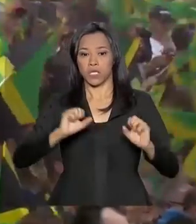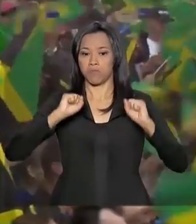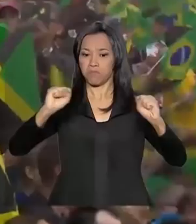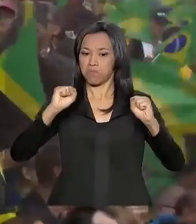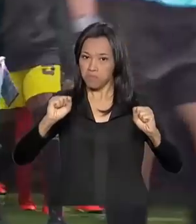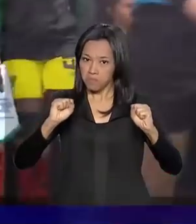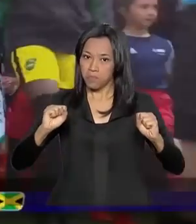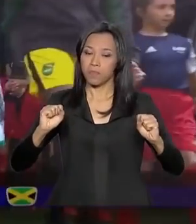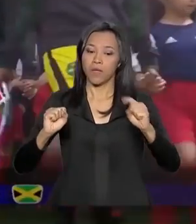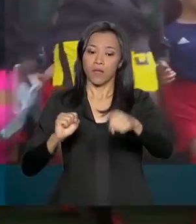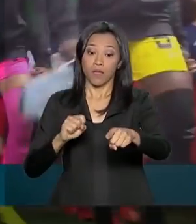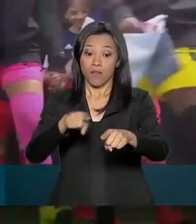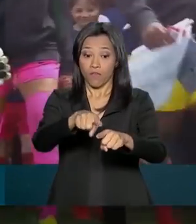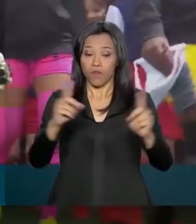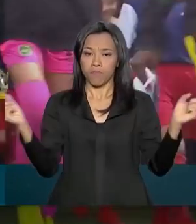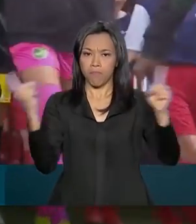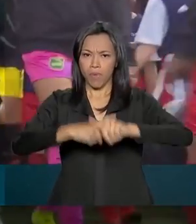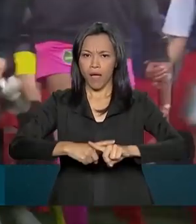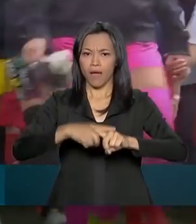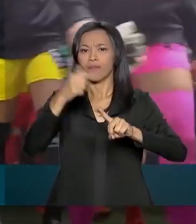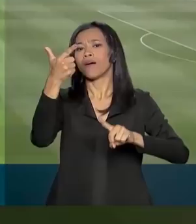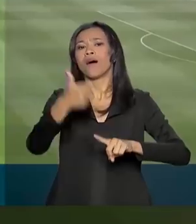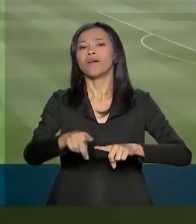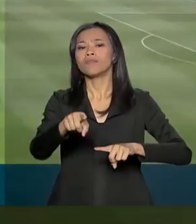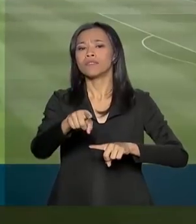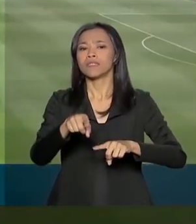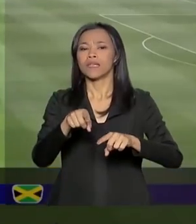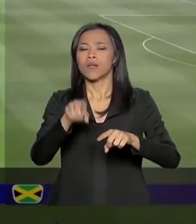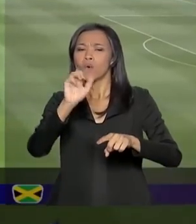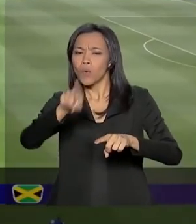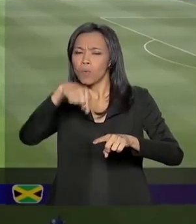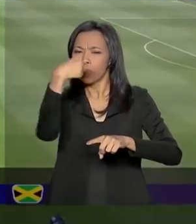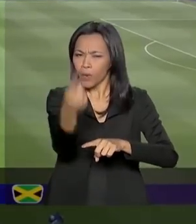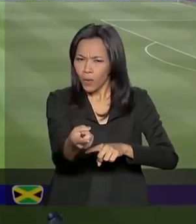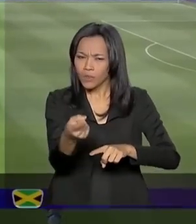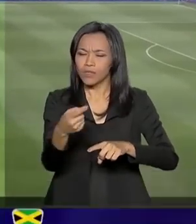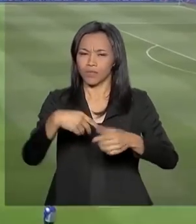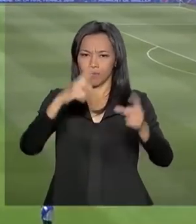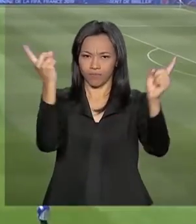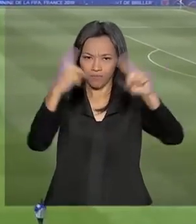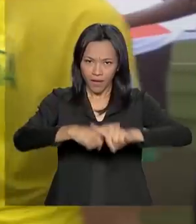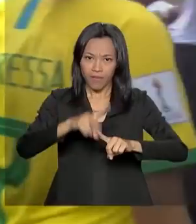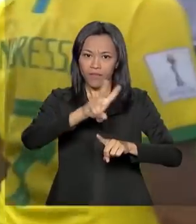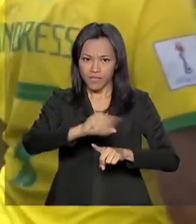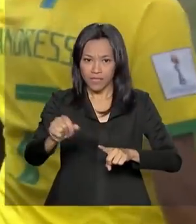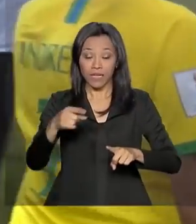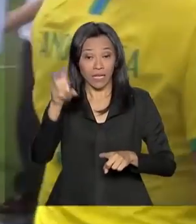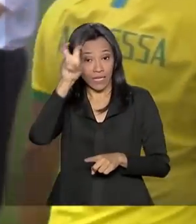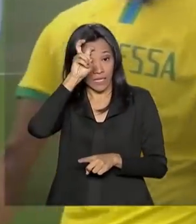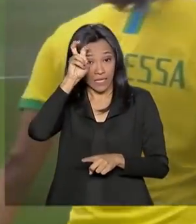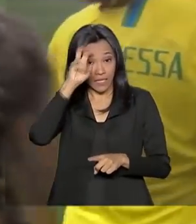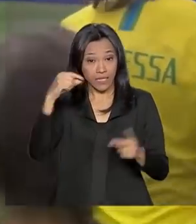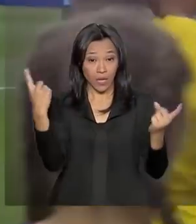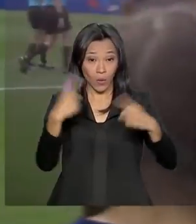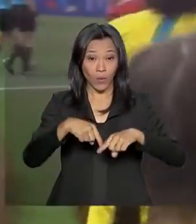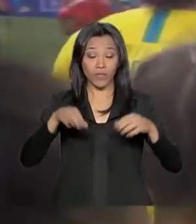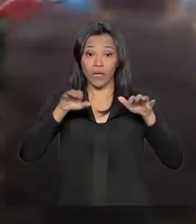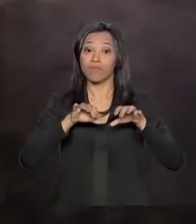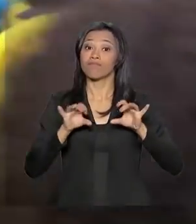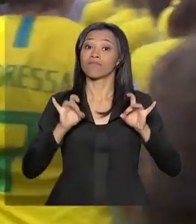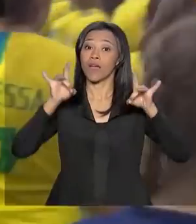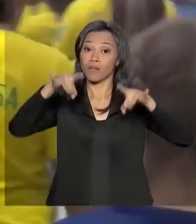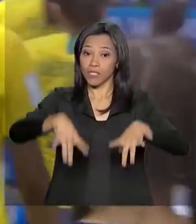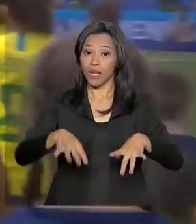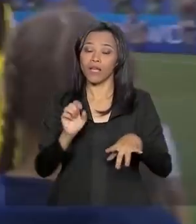Cristiane. O jogo foi na cidade de Grenoble. E anote aí, o próximo jogo da nossa seleção feminina será na quinta-feira contra a Austrália, a